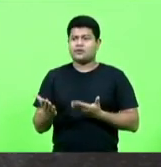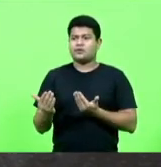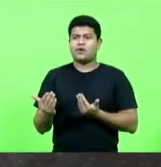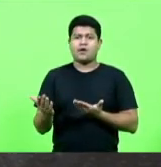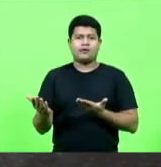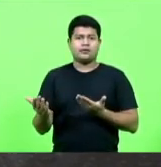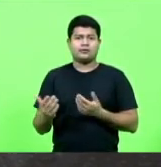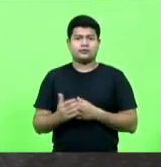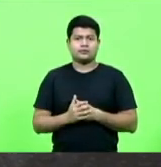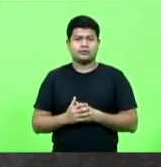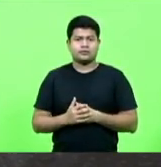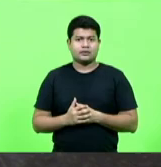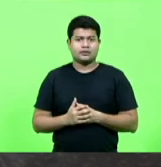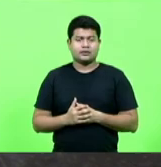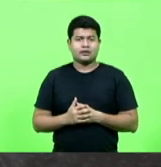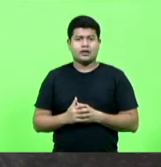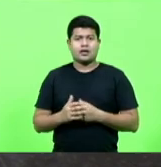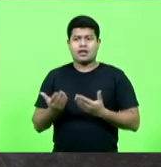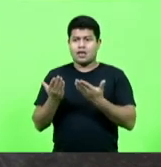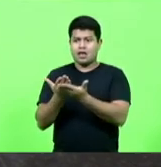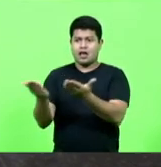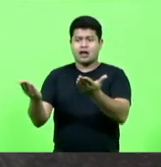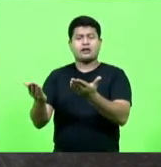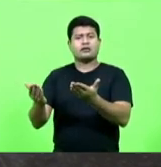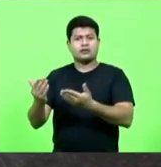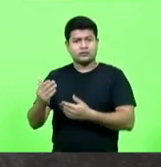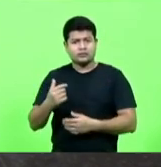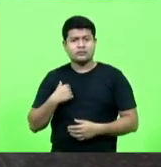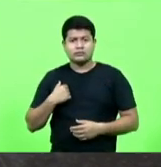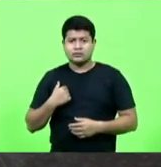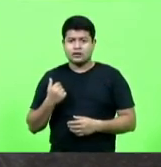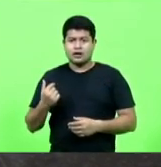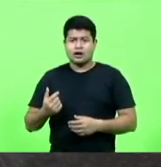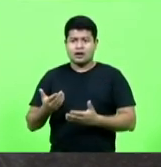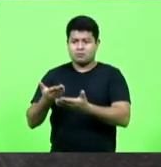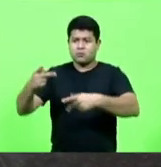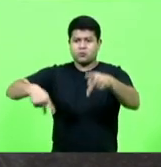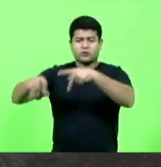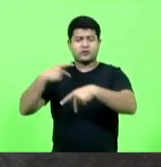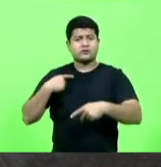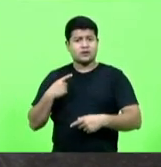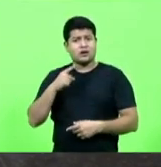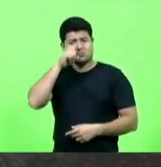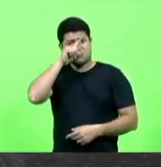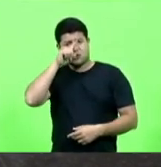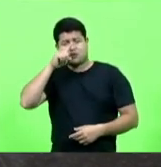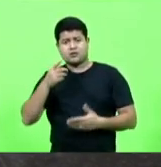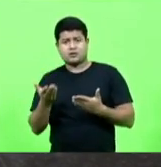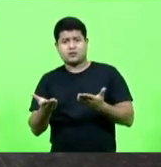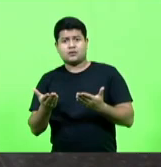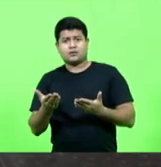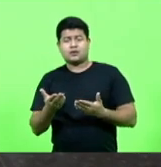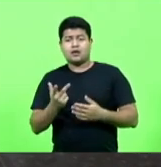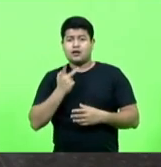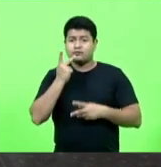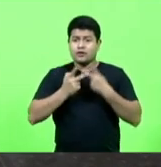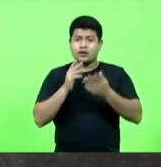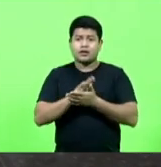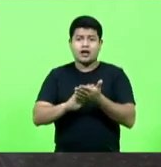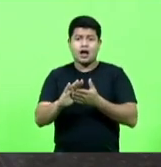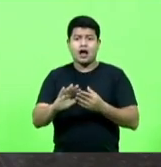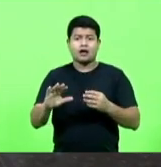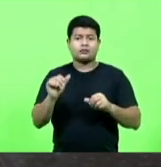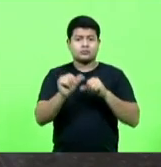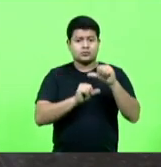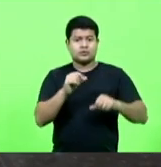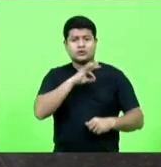Colocam a vida do cidadão catarinense em risco. Não se fala do reajuste dos policiais e se